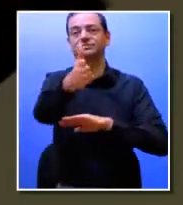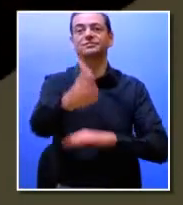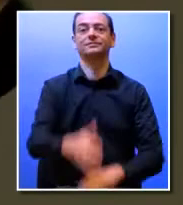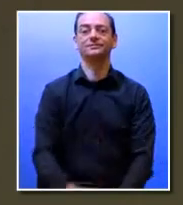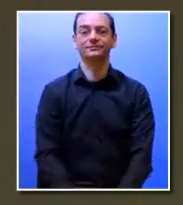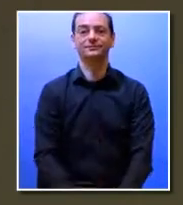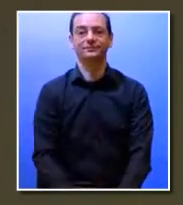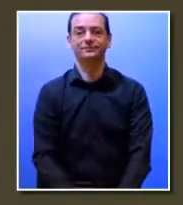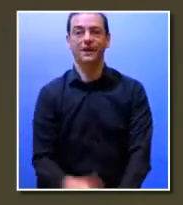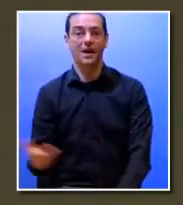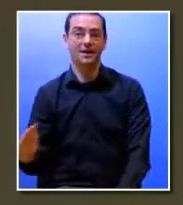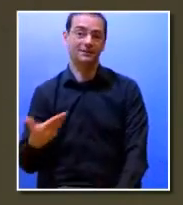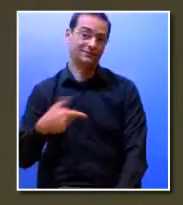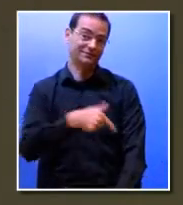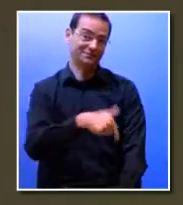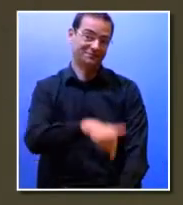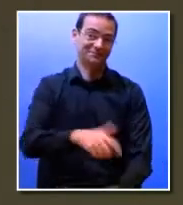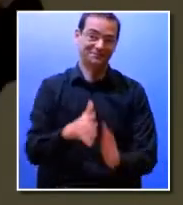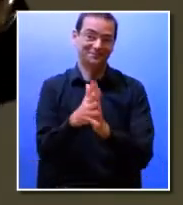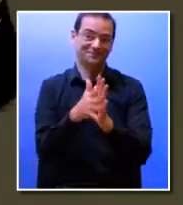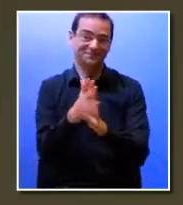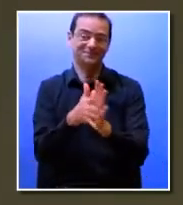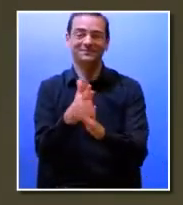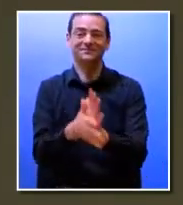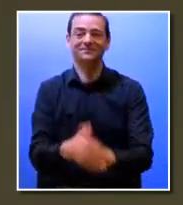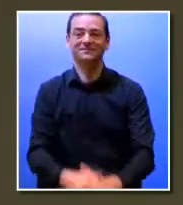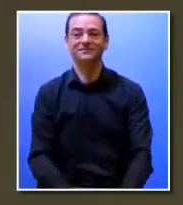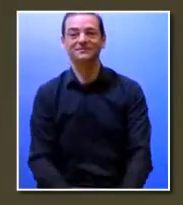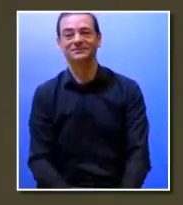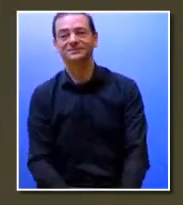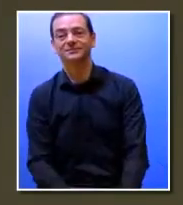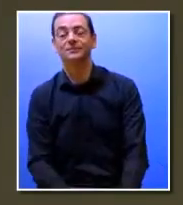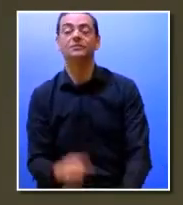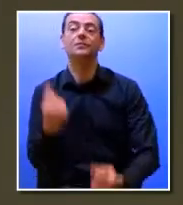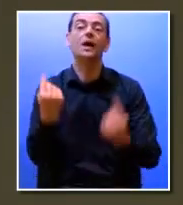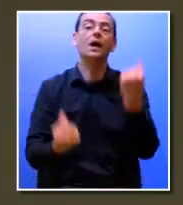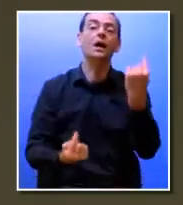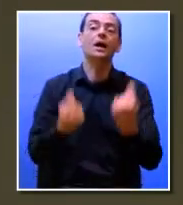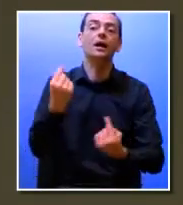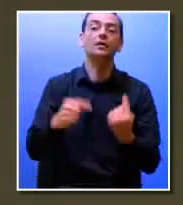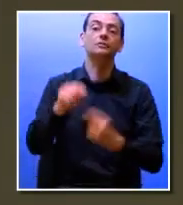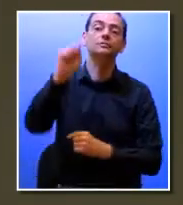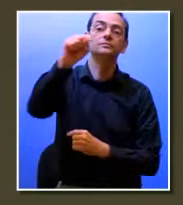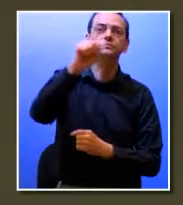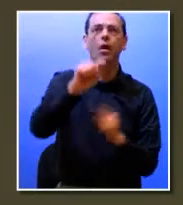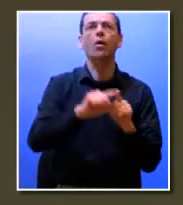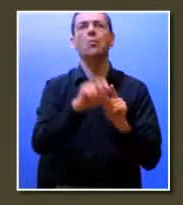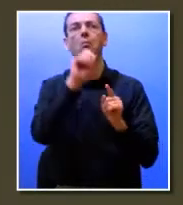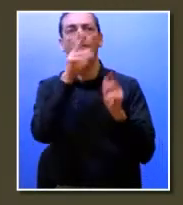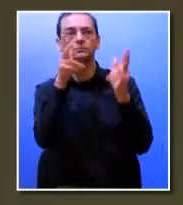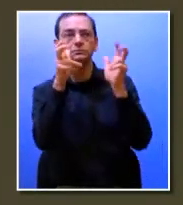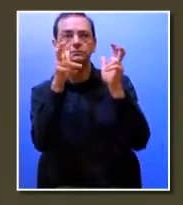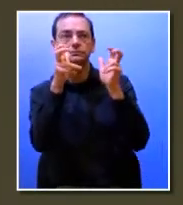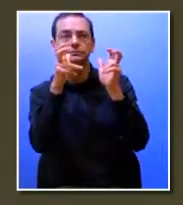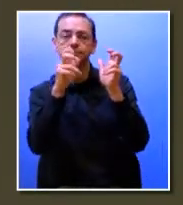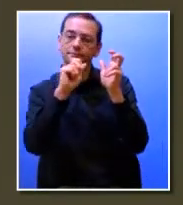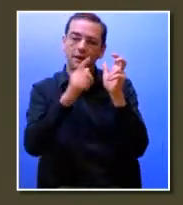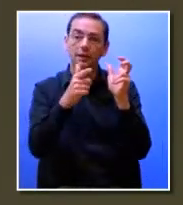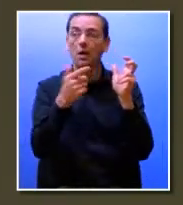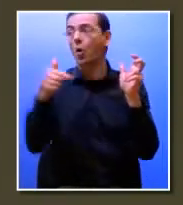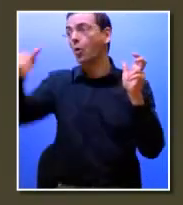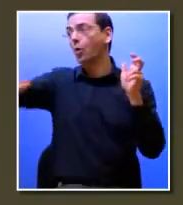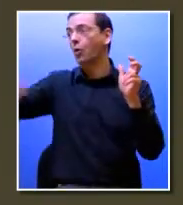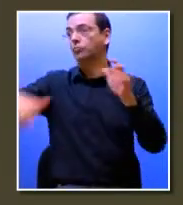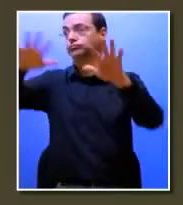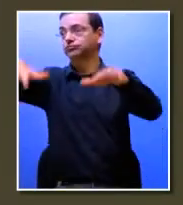portuguesa, ali daquele lado, quer para quem possa necessitar desse serviço aqui, mas também para